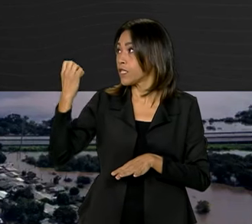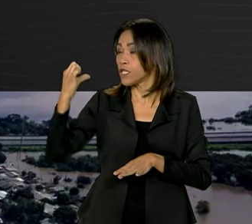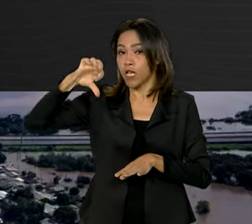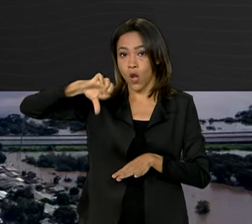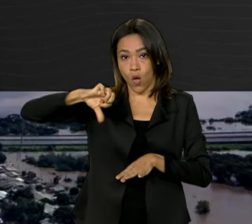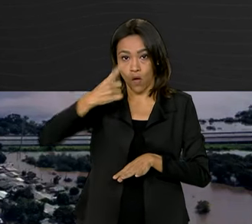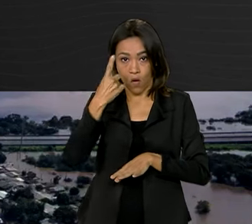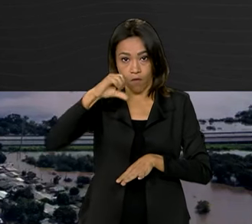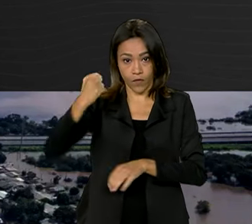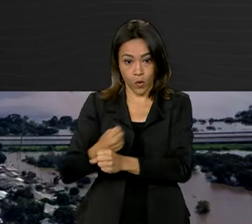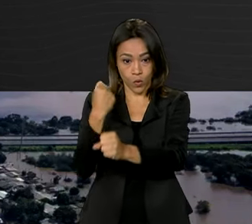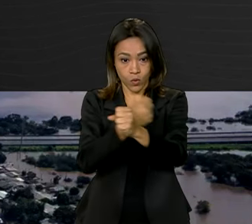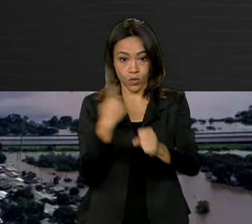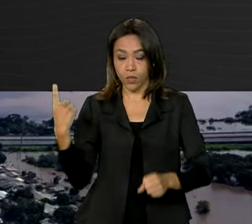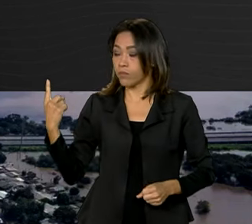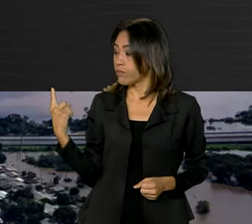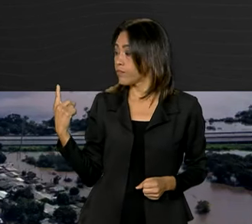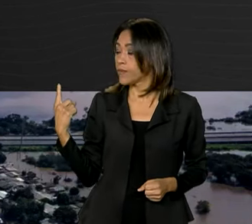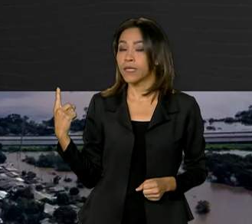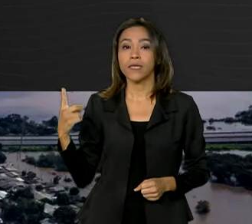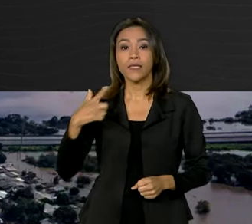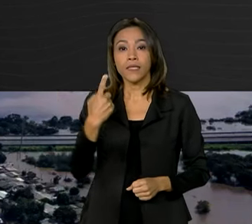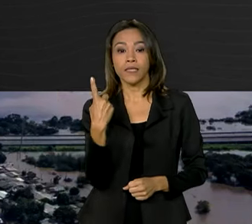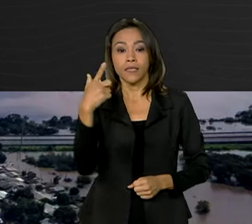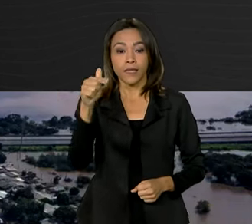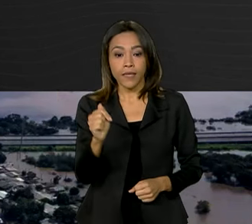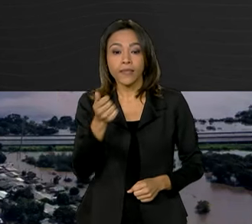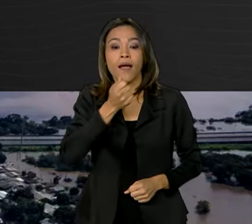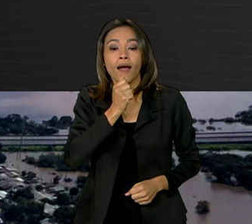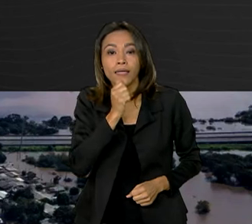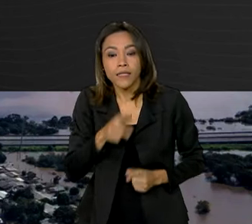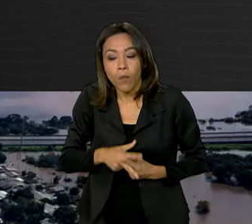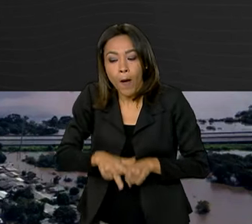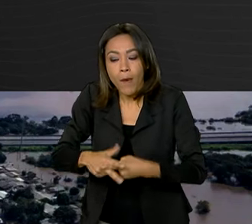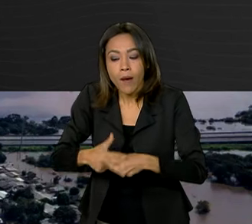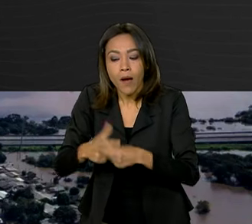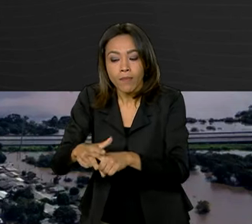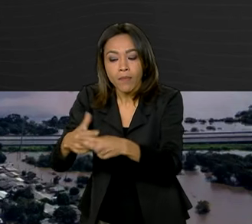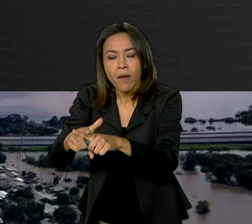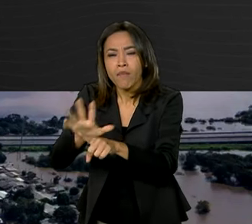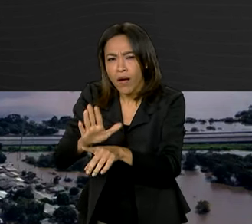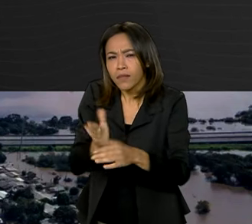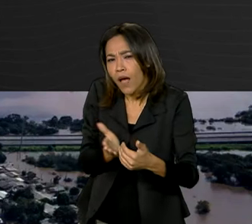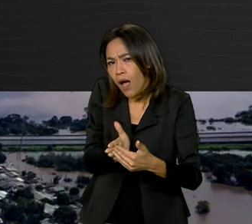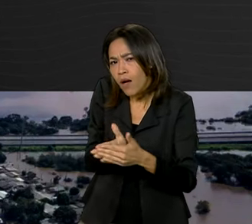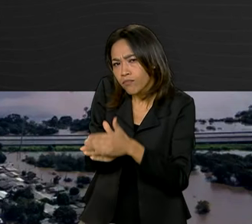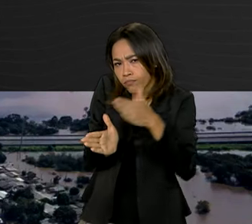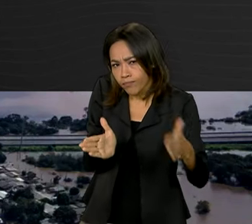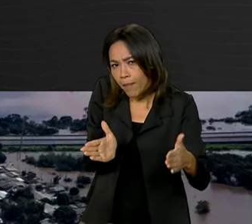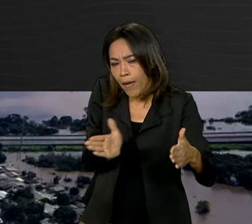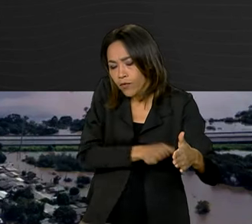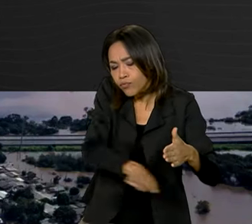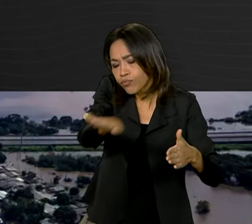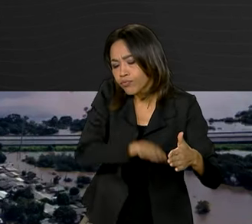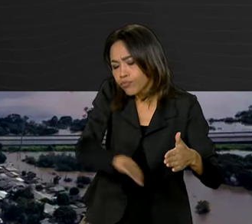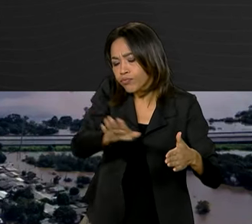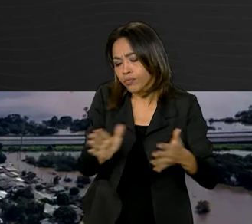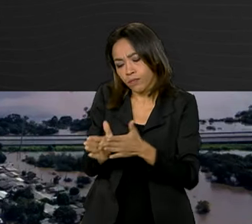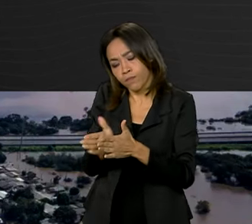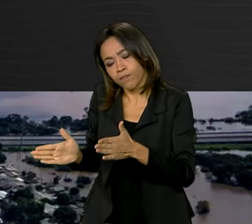e 17 trechos seguem em recuperação, mas com fluxo aberto em uma faixa e ou